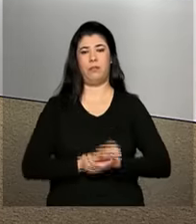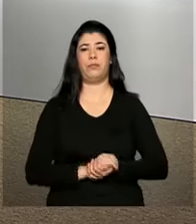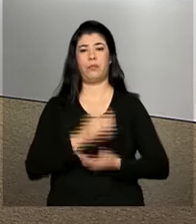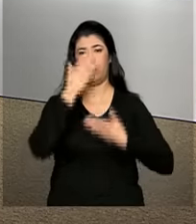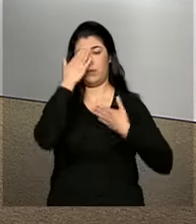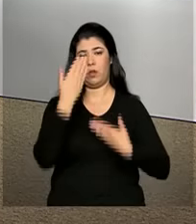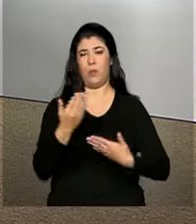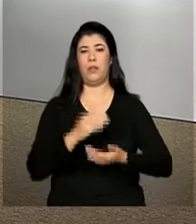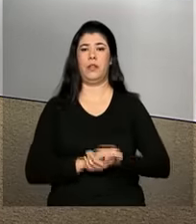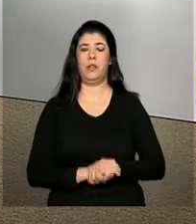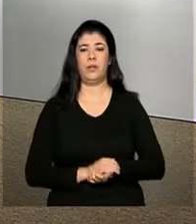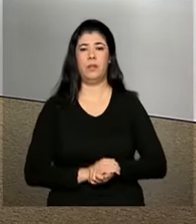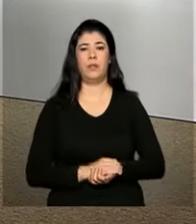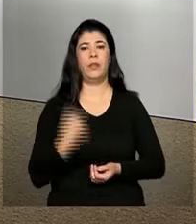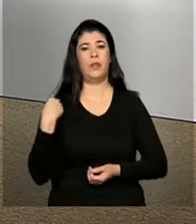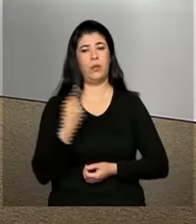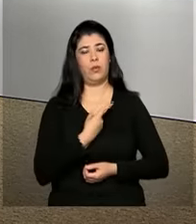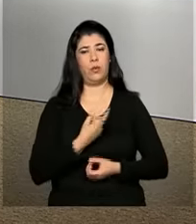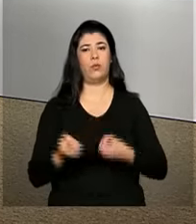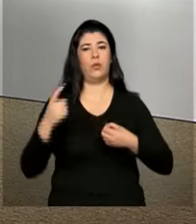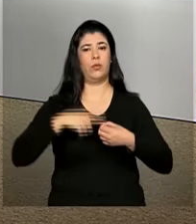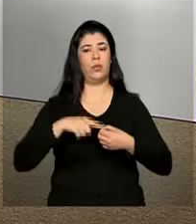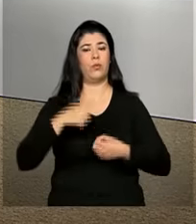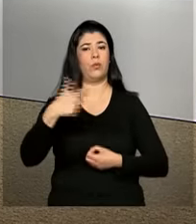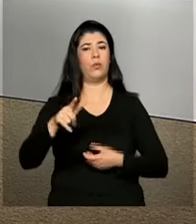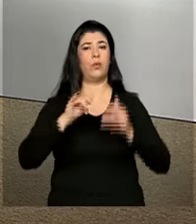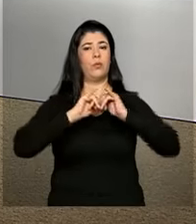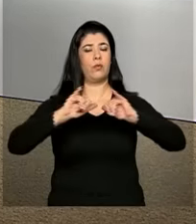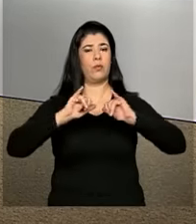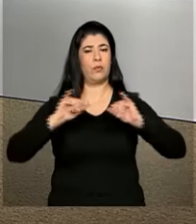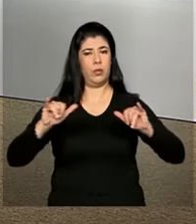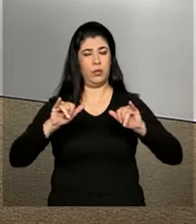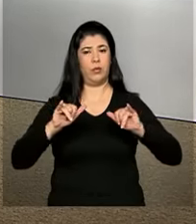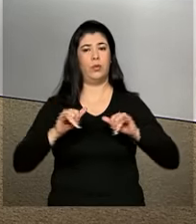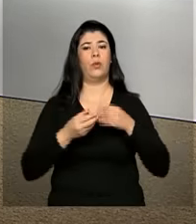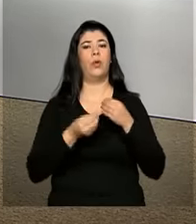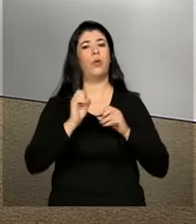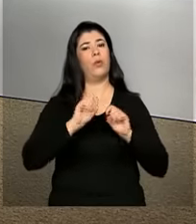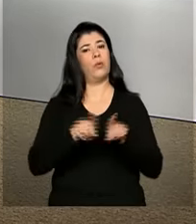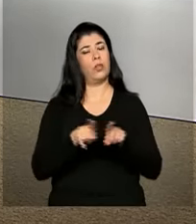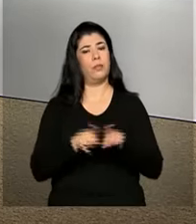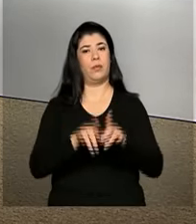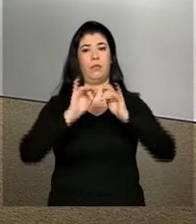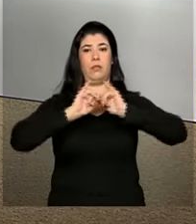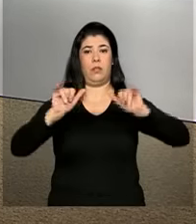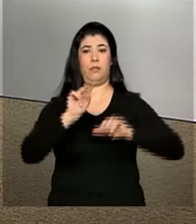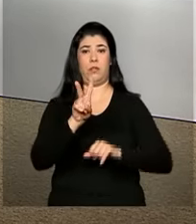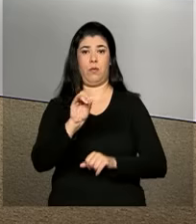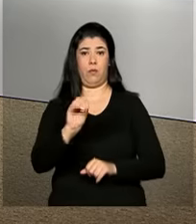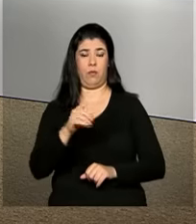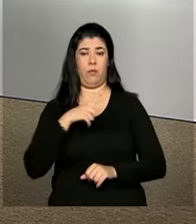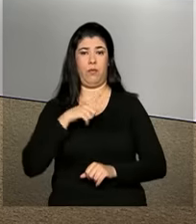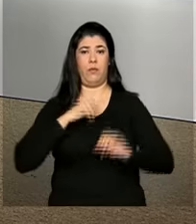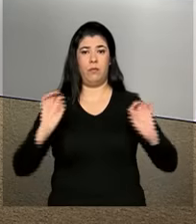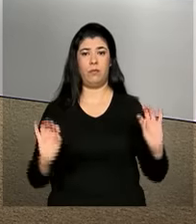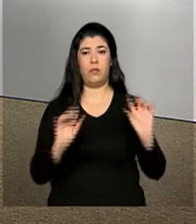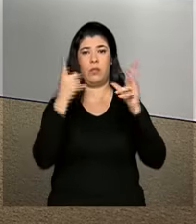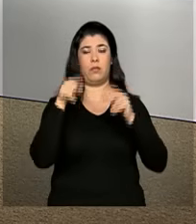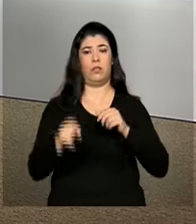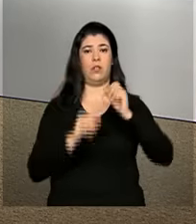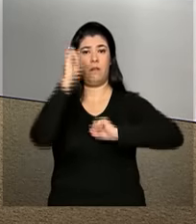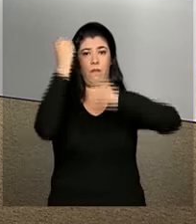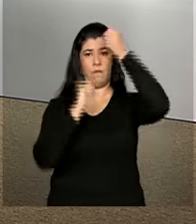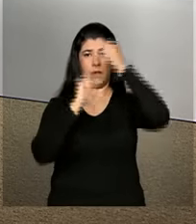Obrigada, Leonardo. E nós podemos voltar a qualquer momento com outras informações ou com a transmissão ao vivo da inauguração da